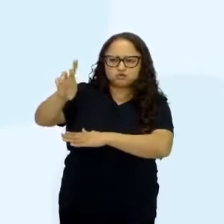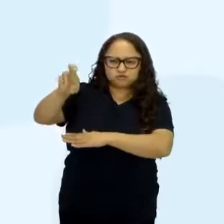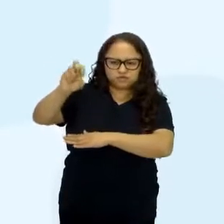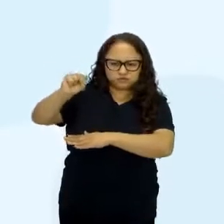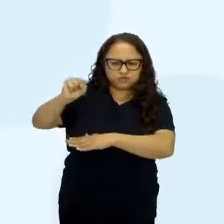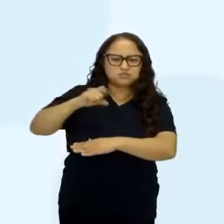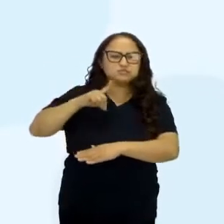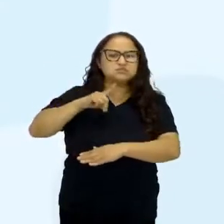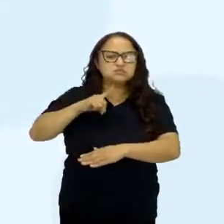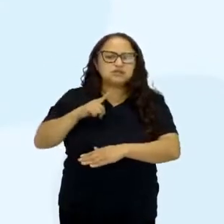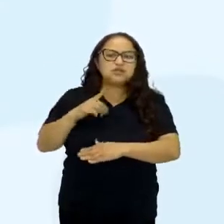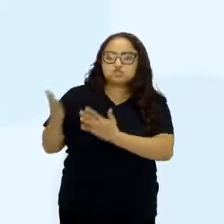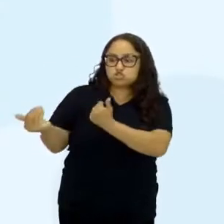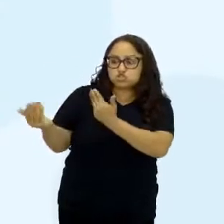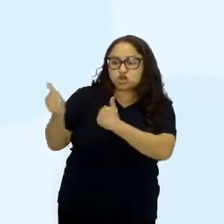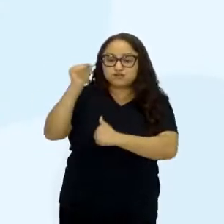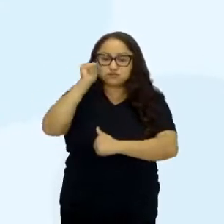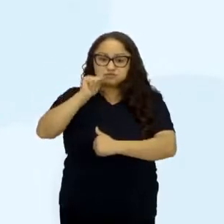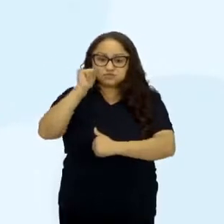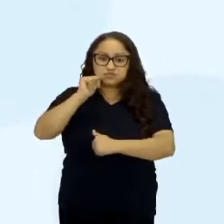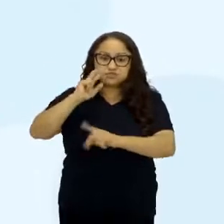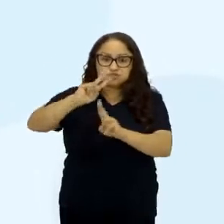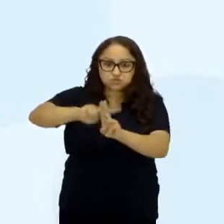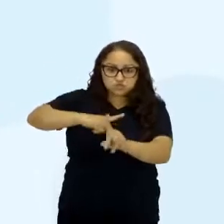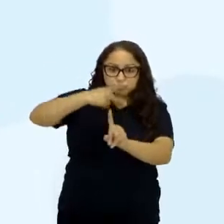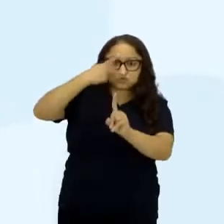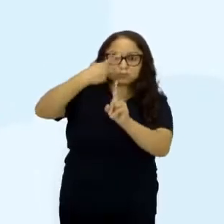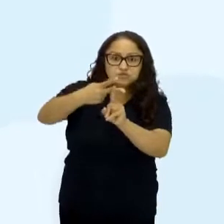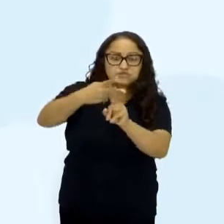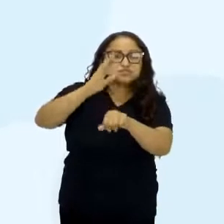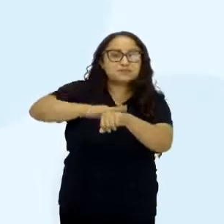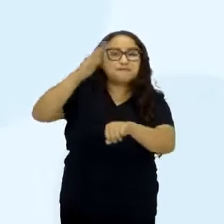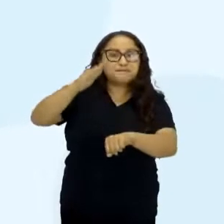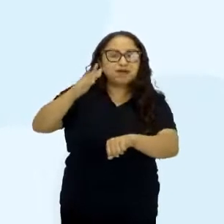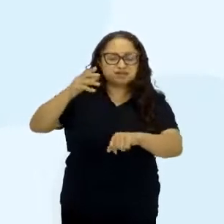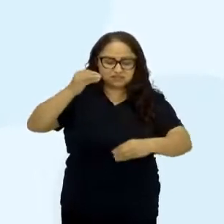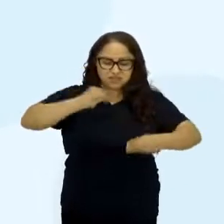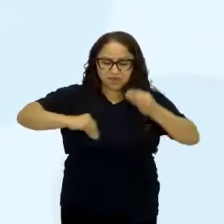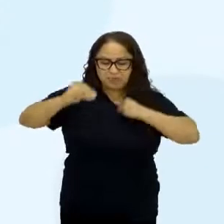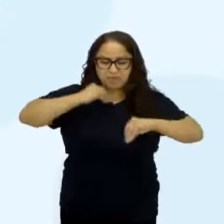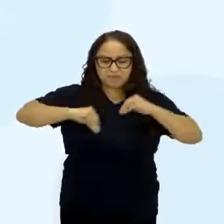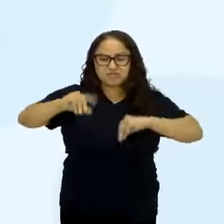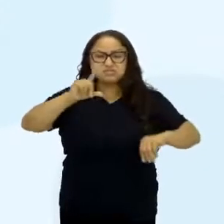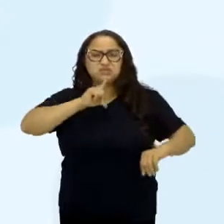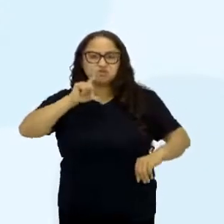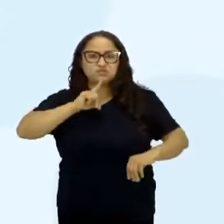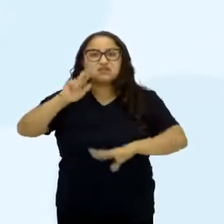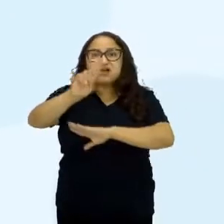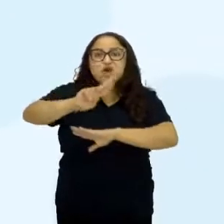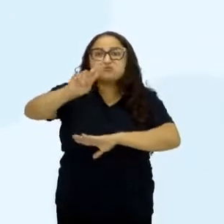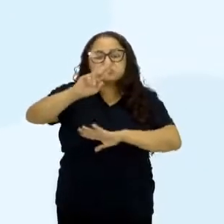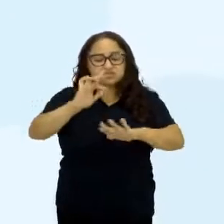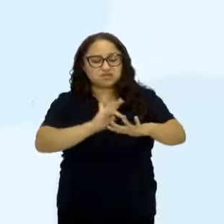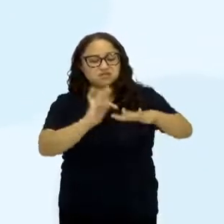do sexo feminino apresentam duas vezes mais chances de terem depressão a utilizar redes sociais do que os